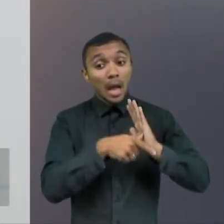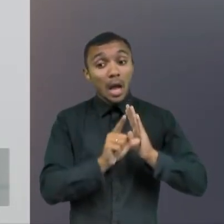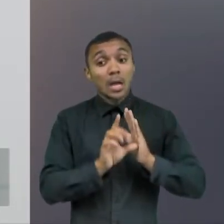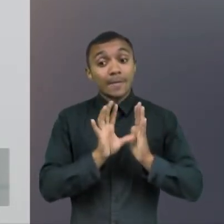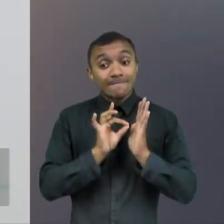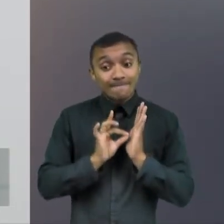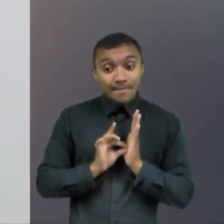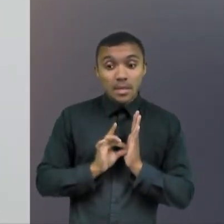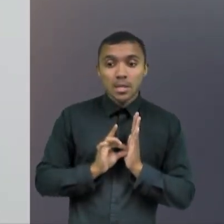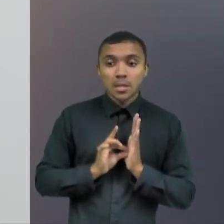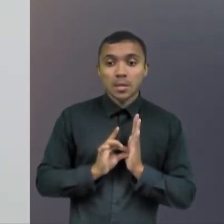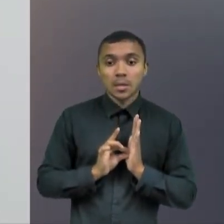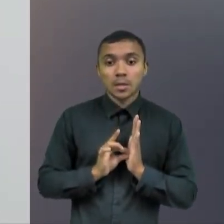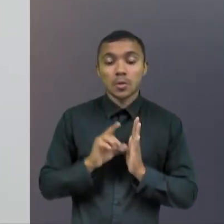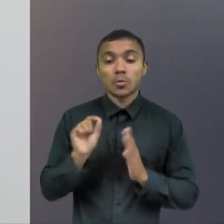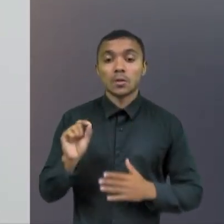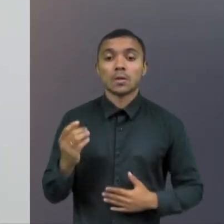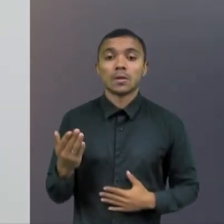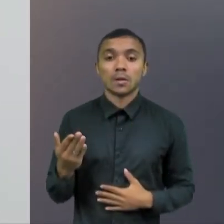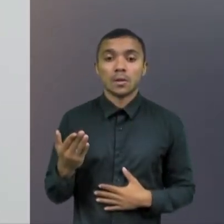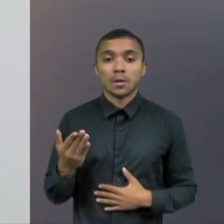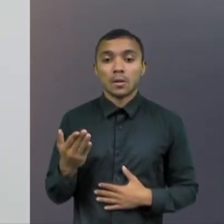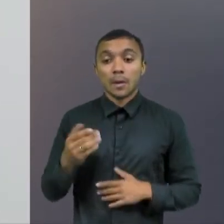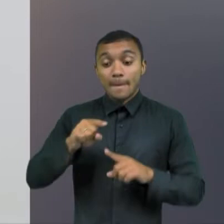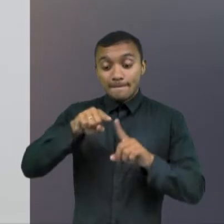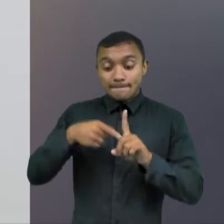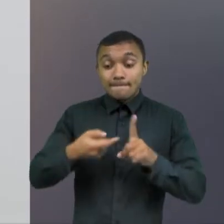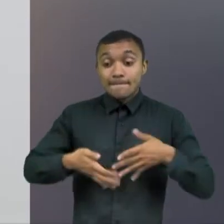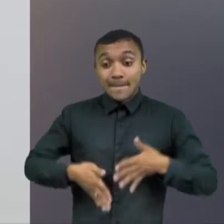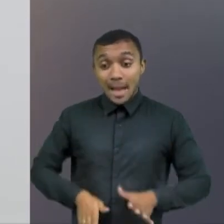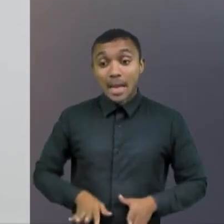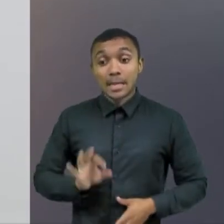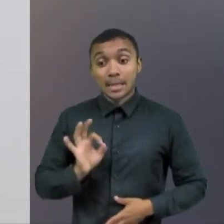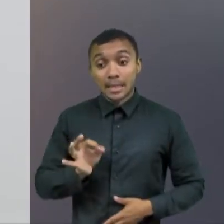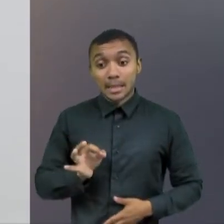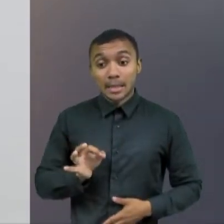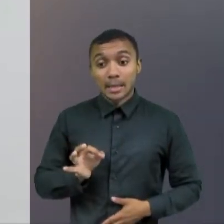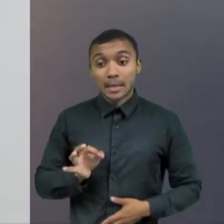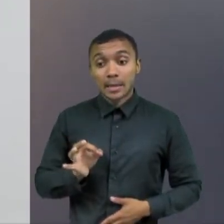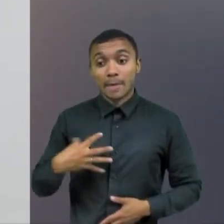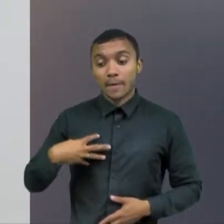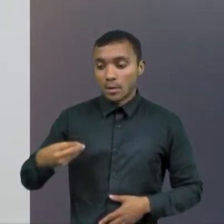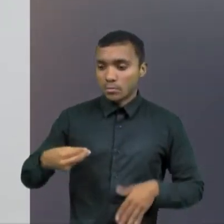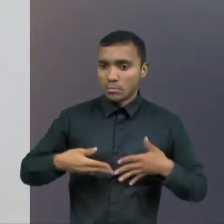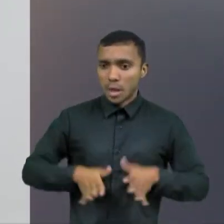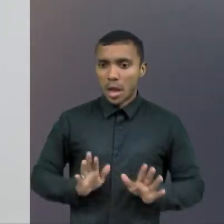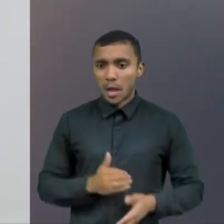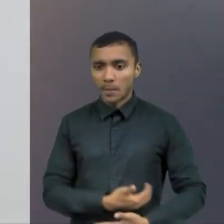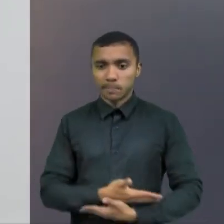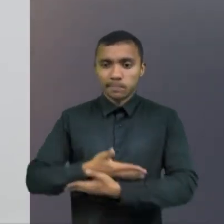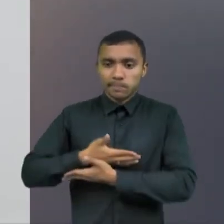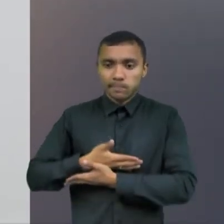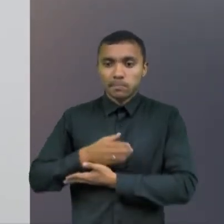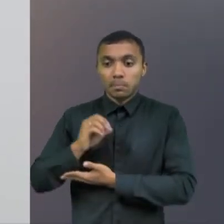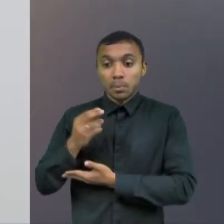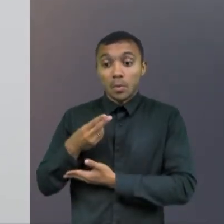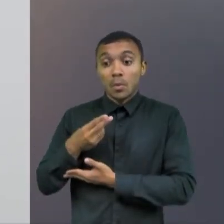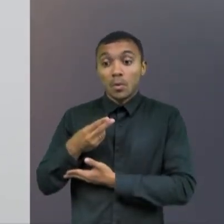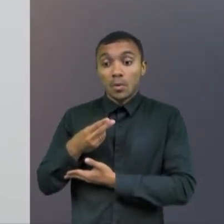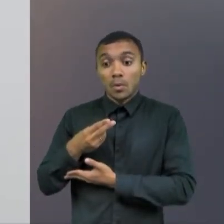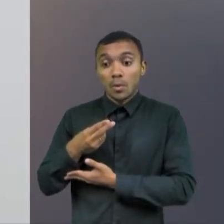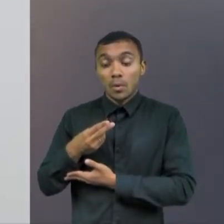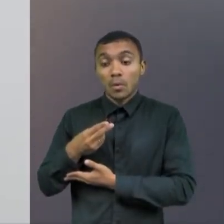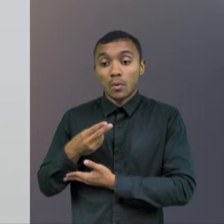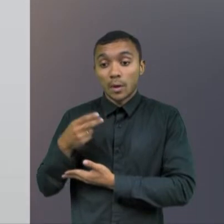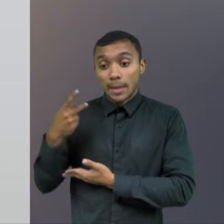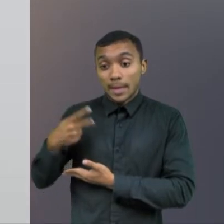tenha nascitura, ou seja, o nascimento do filho, ou mesmo a data posterior